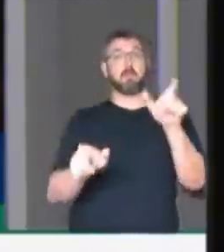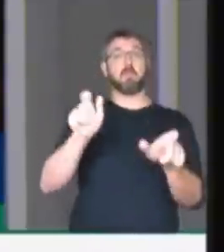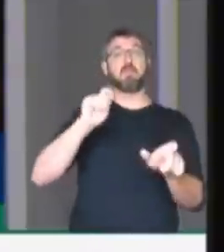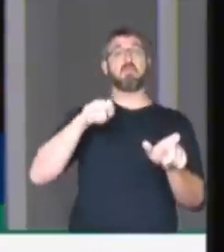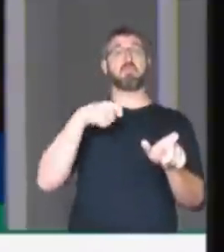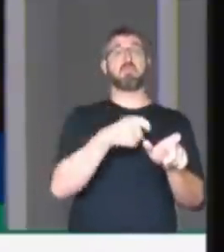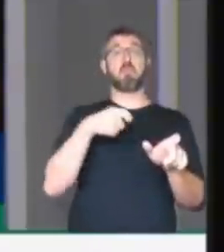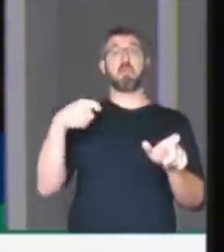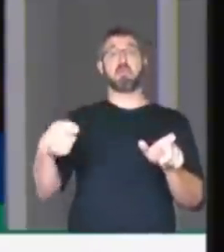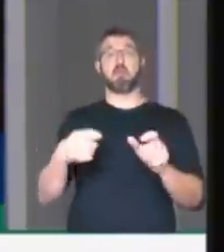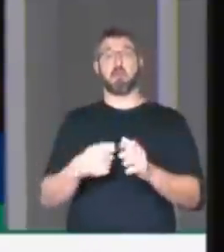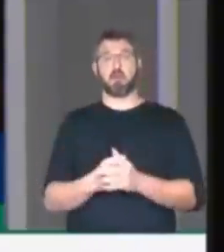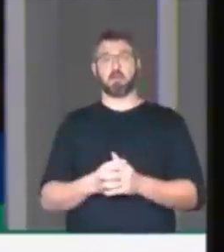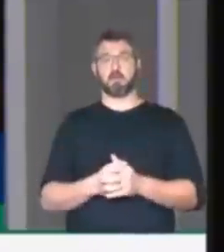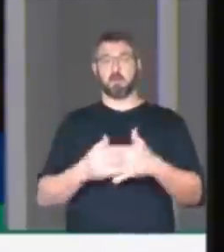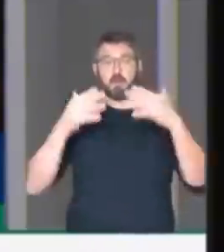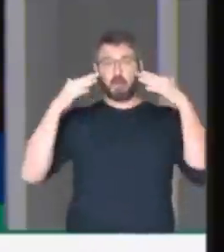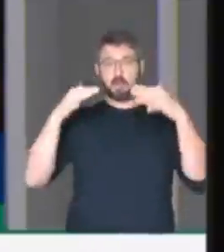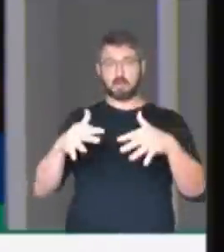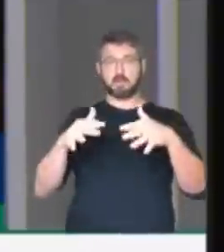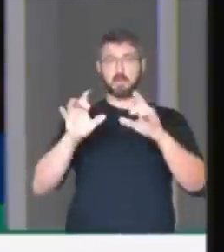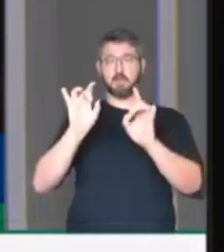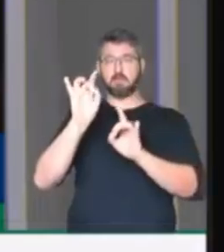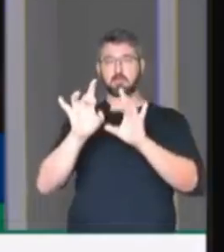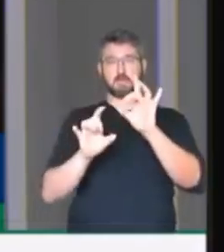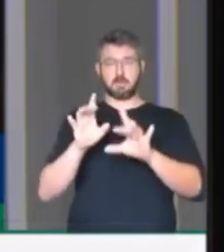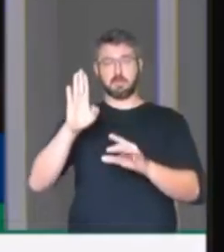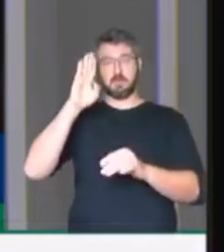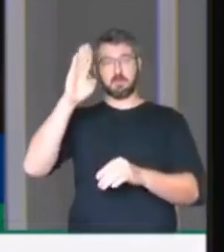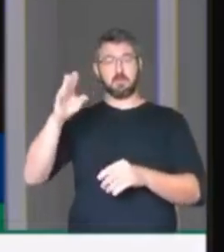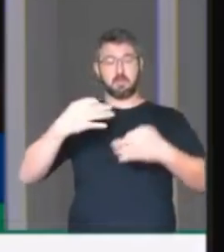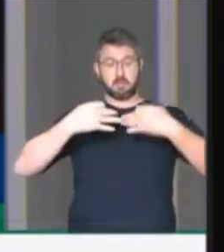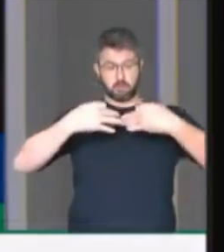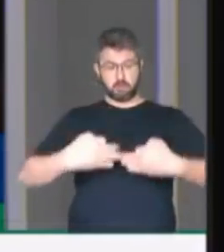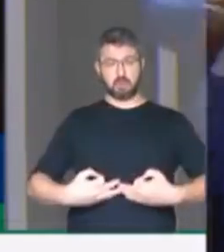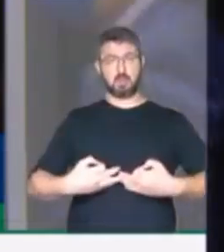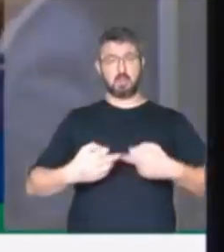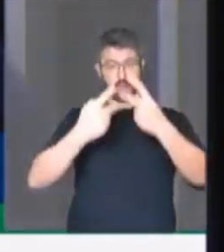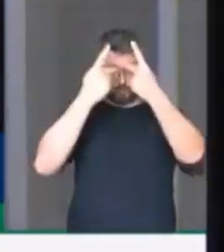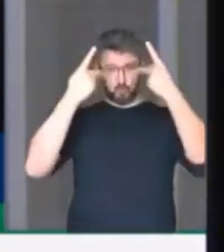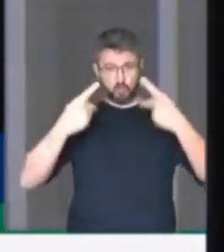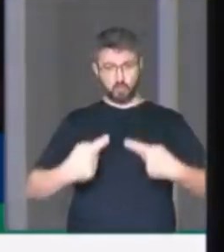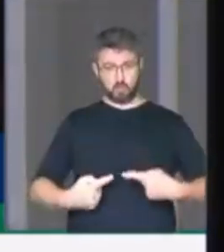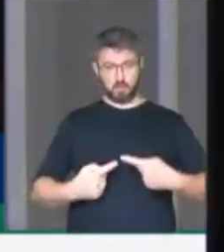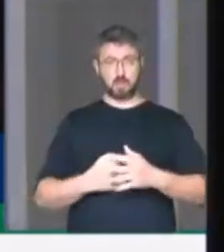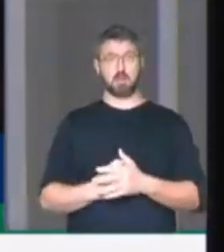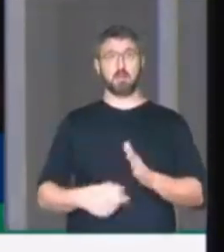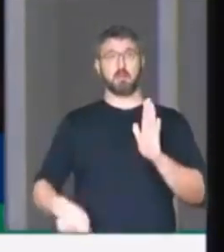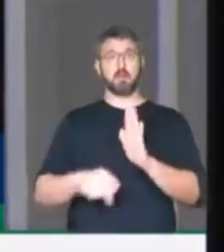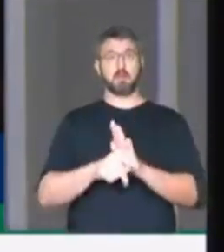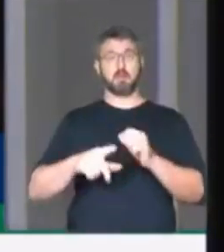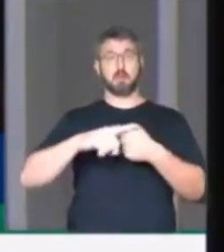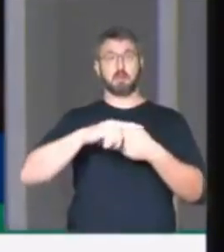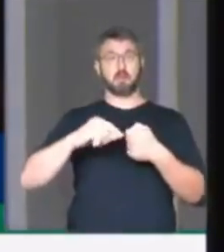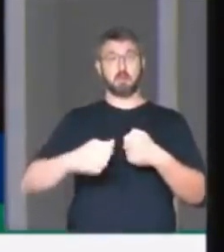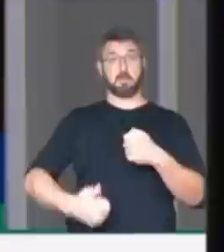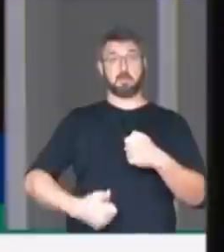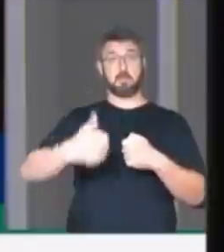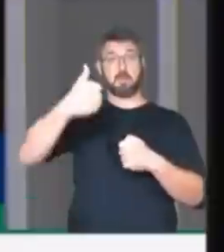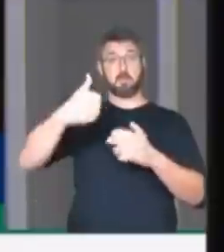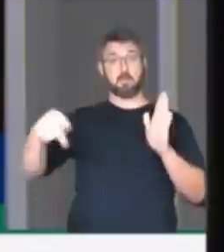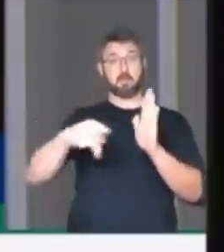Peço atenção especial ao princípio da dignidade humana, pregonizado no artigo 1º da nossa